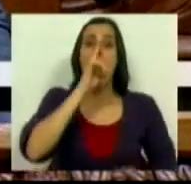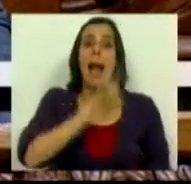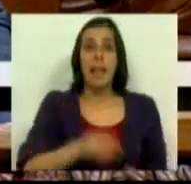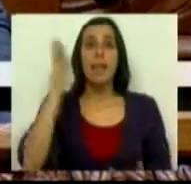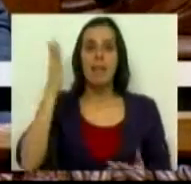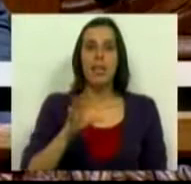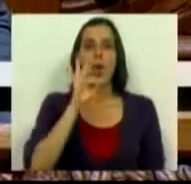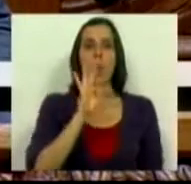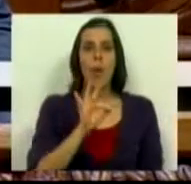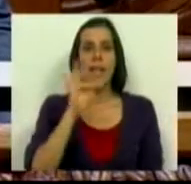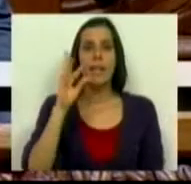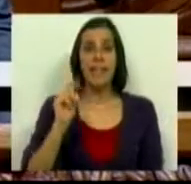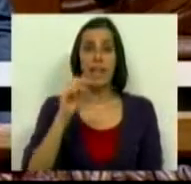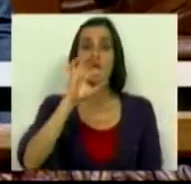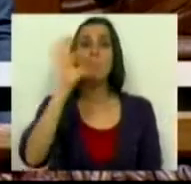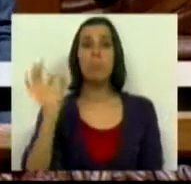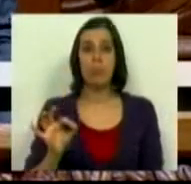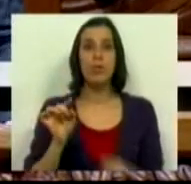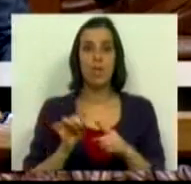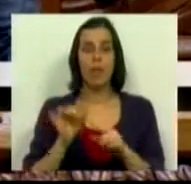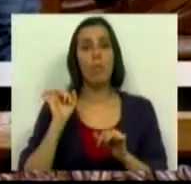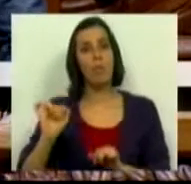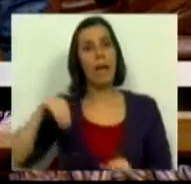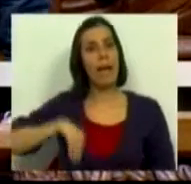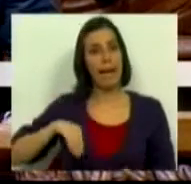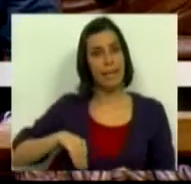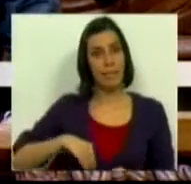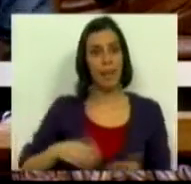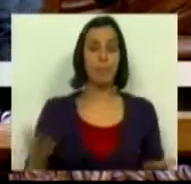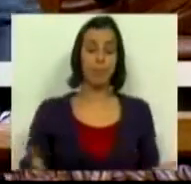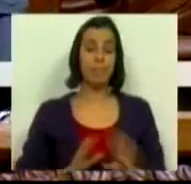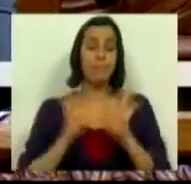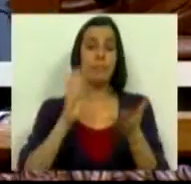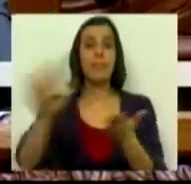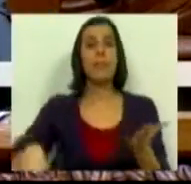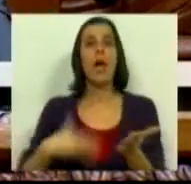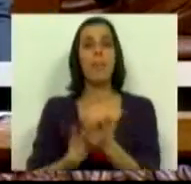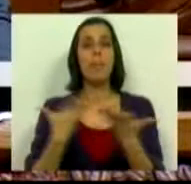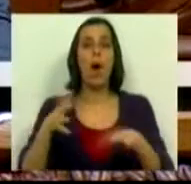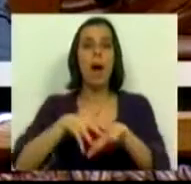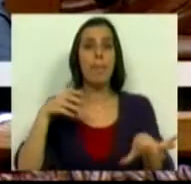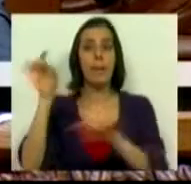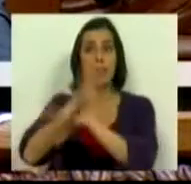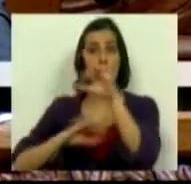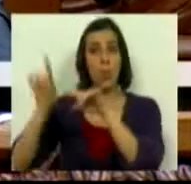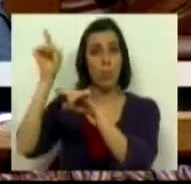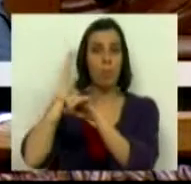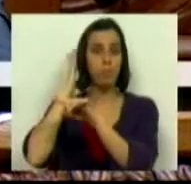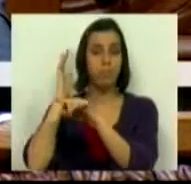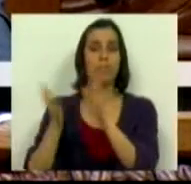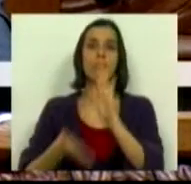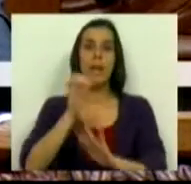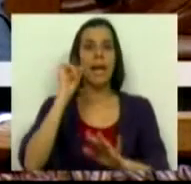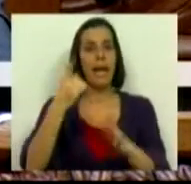alemães, 43% do seu rendimento. Ora, a proposta que sai do Parlamento Europeu de